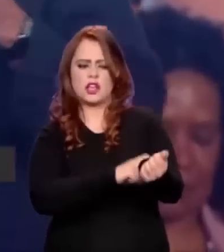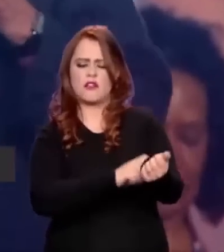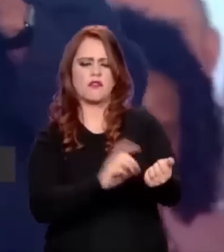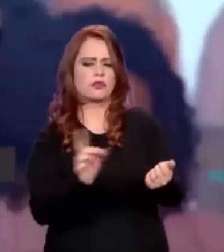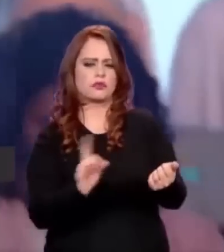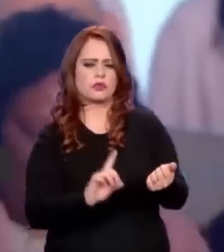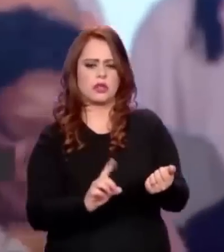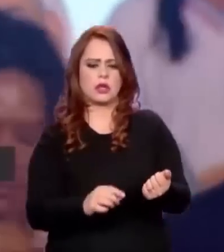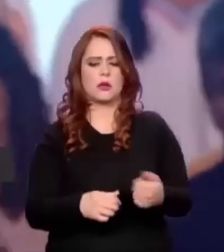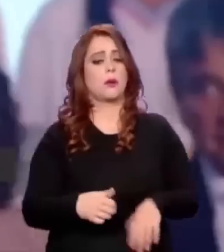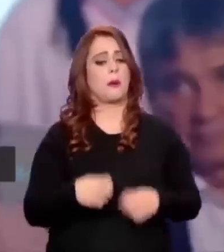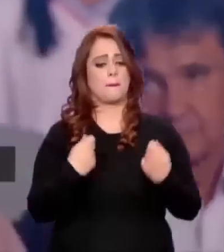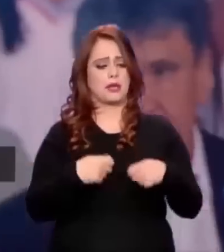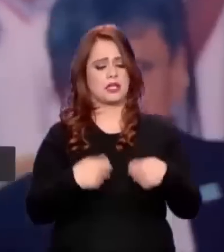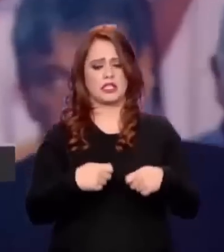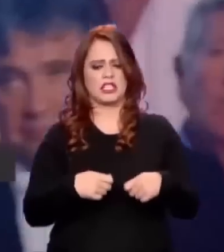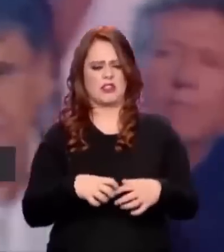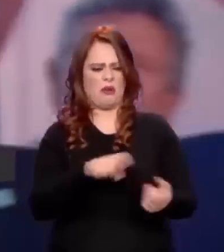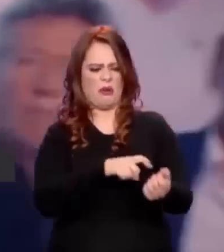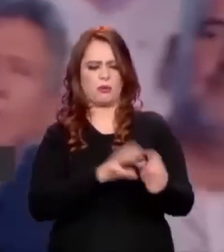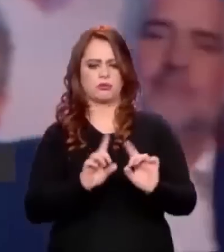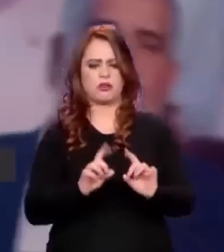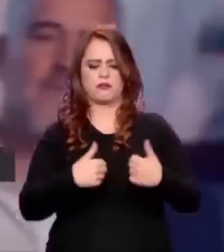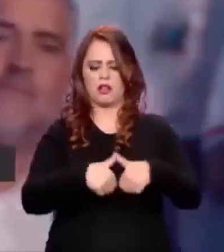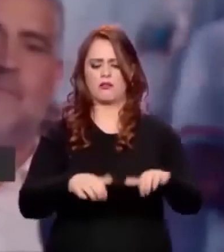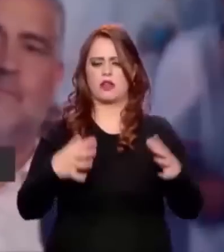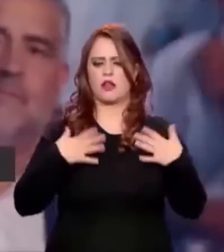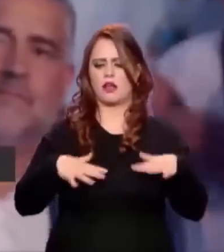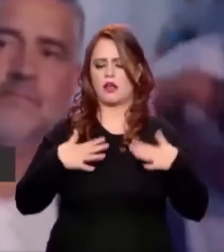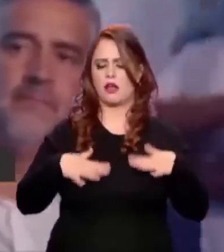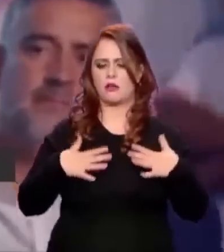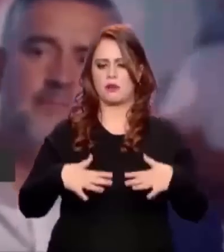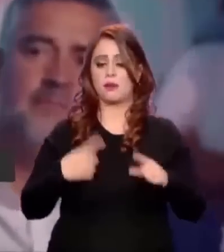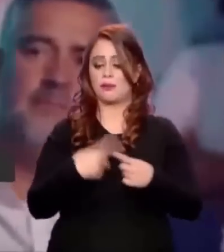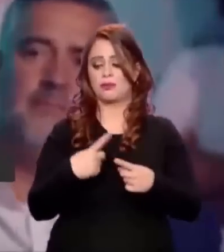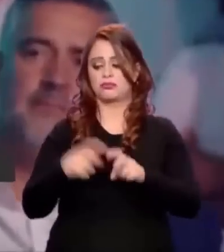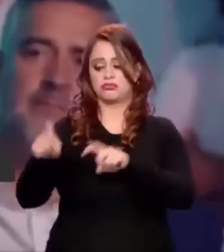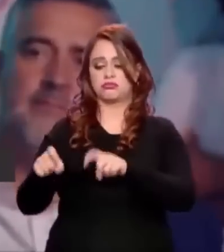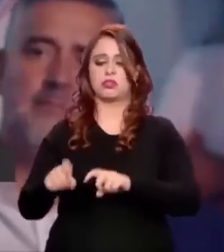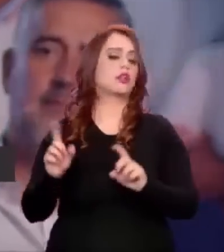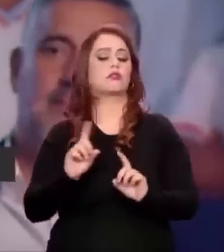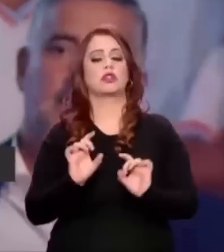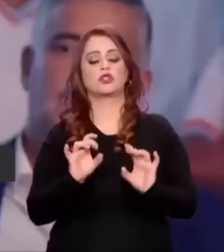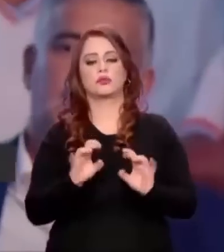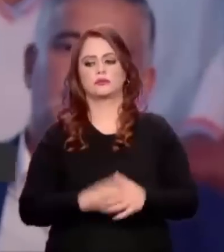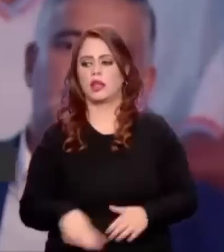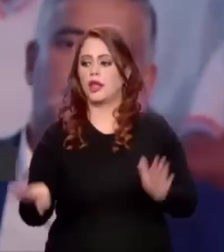nervoso, não perca a cabeça, que a agricultura brasileira não é só isso. E eu chego aqui na Bahia,